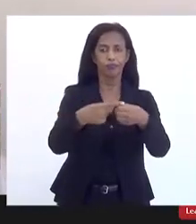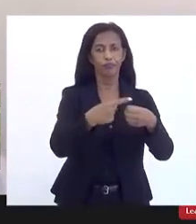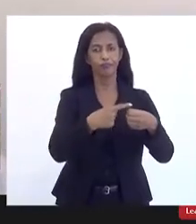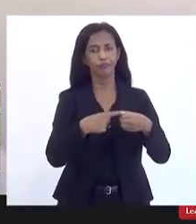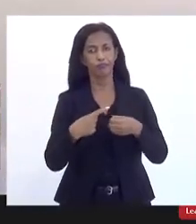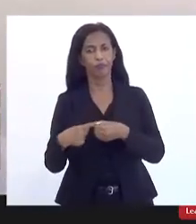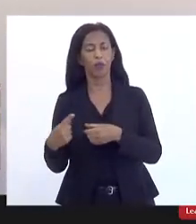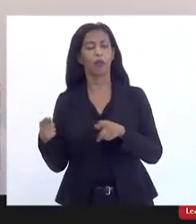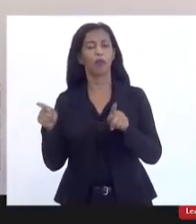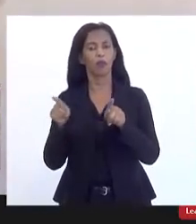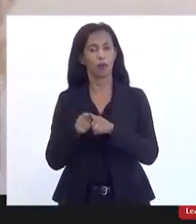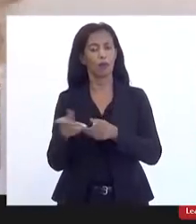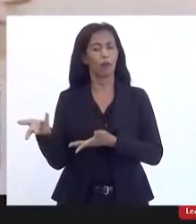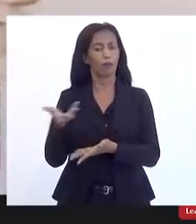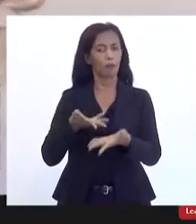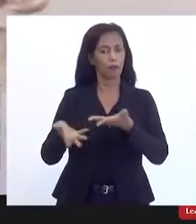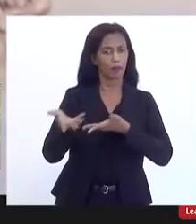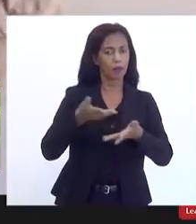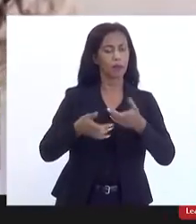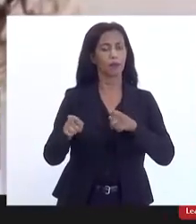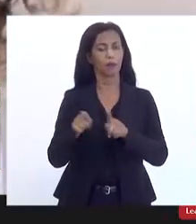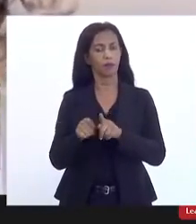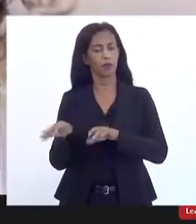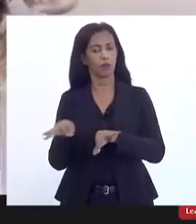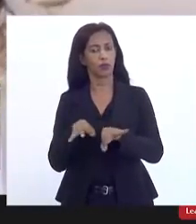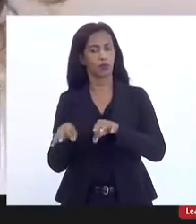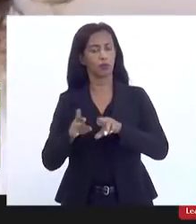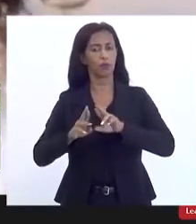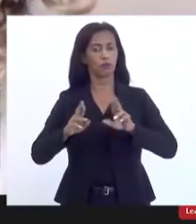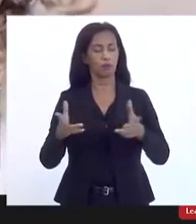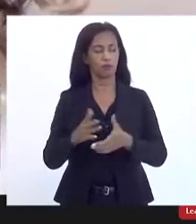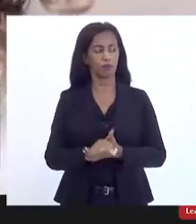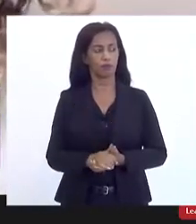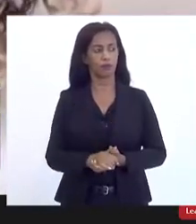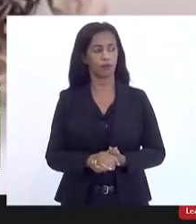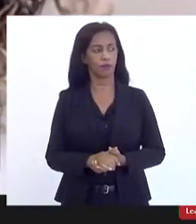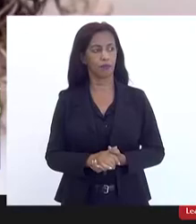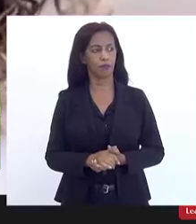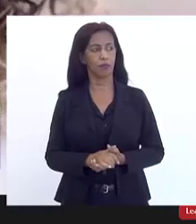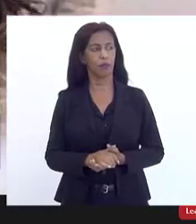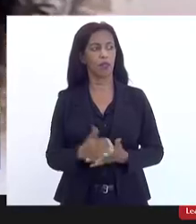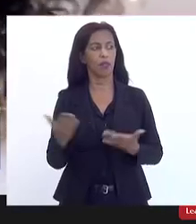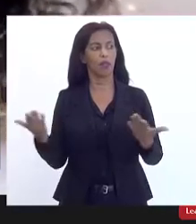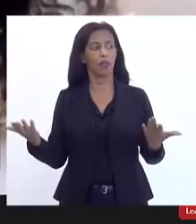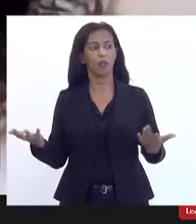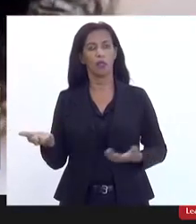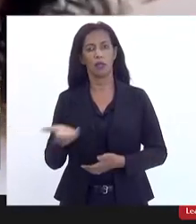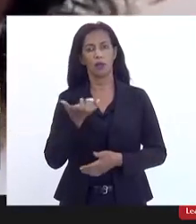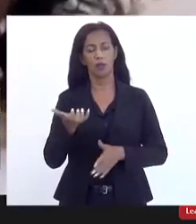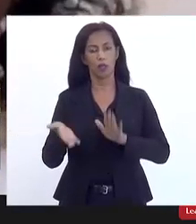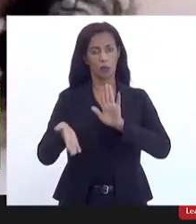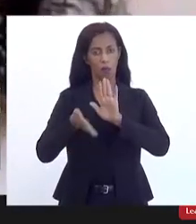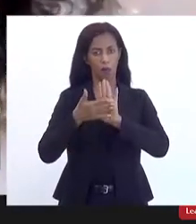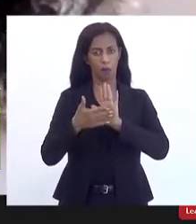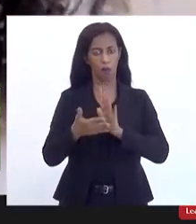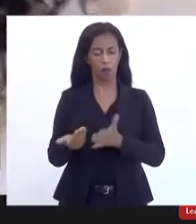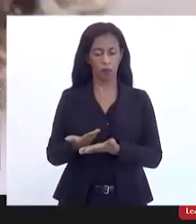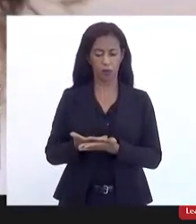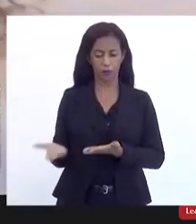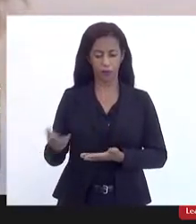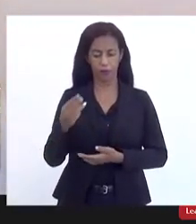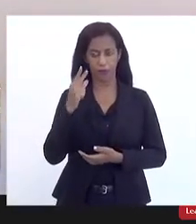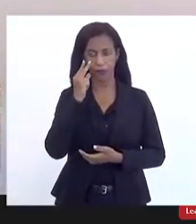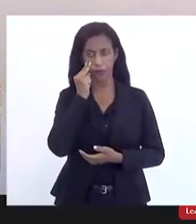adensando também vão participando de outras formas e aí eu queria endossar uma proposta de encaminhamento da deputada